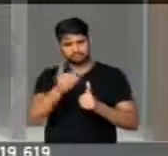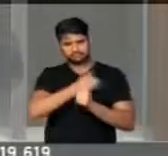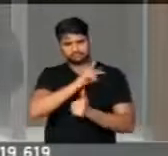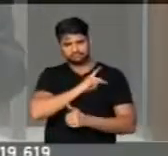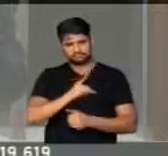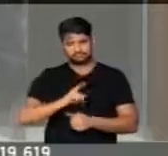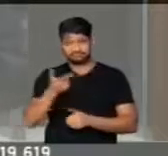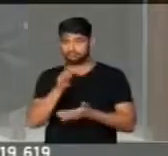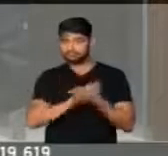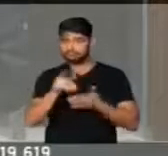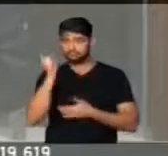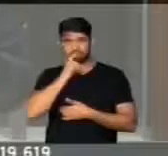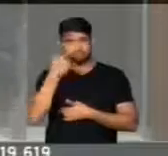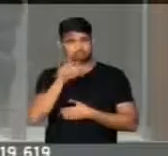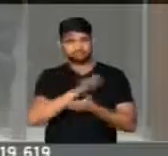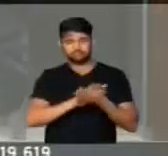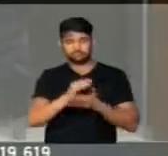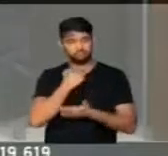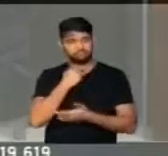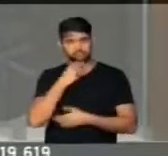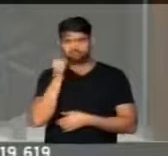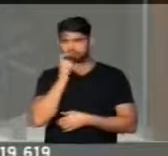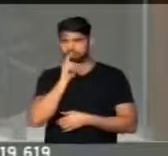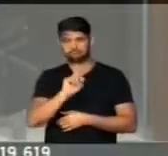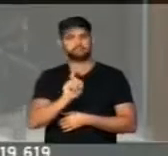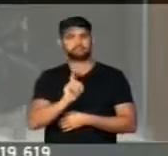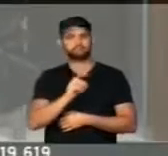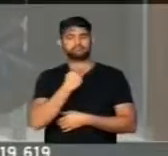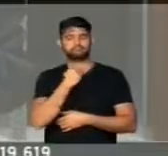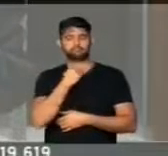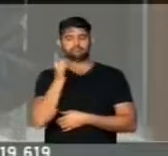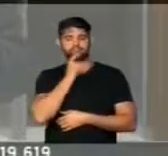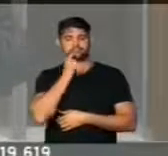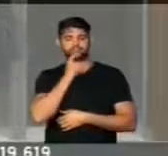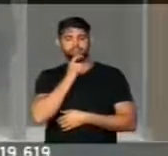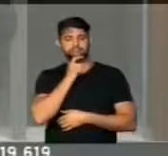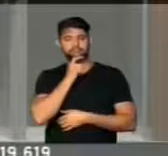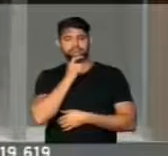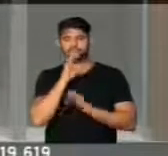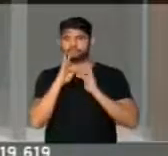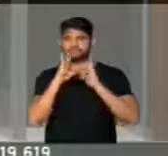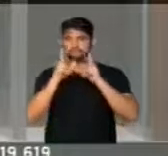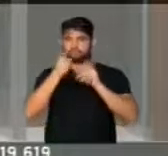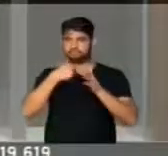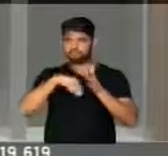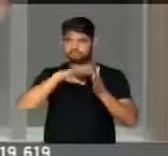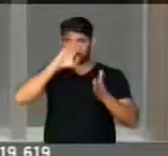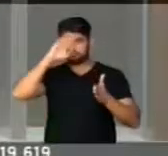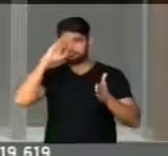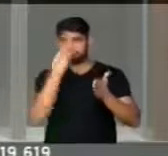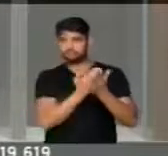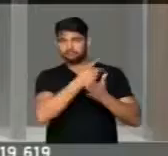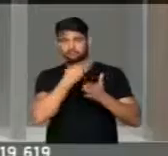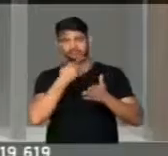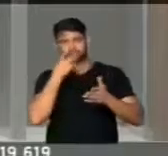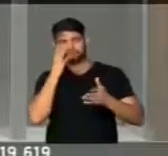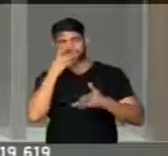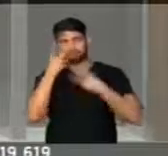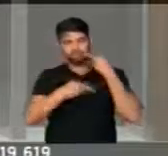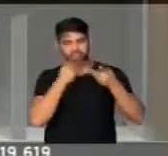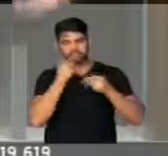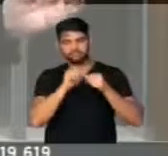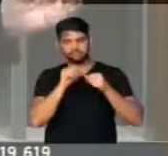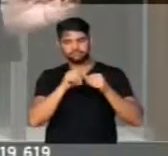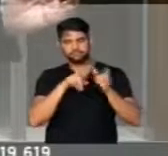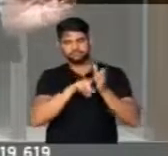presidente não mente, não pode mentir. E todo mundo acredita. Ele foi criticado até